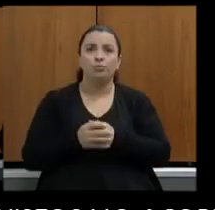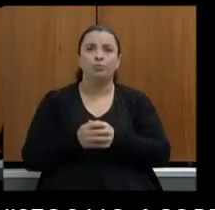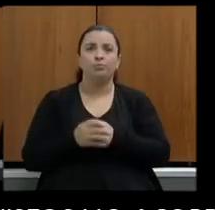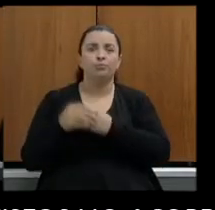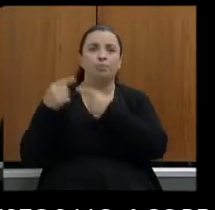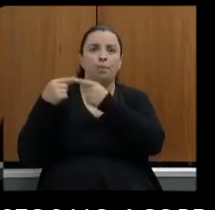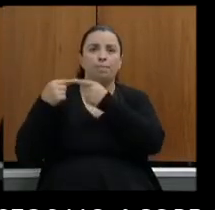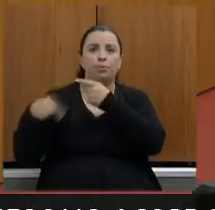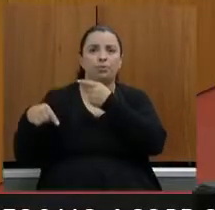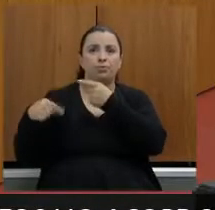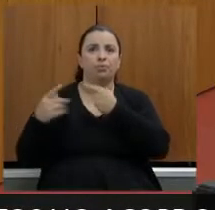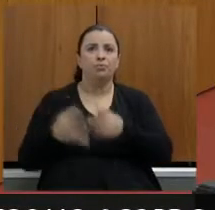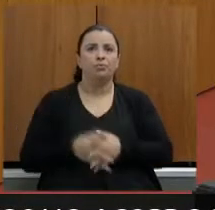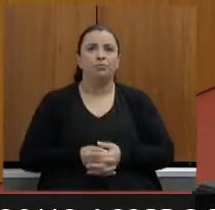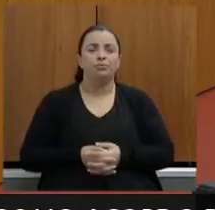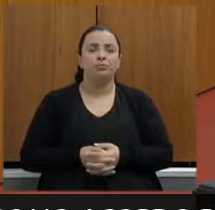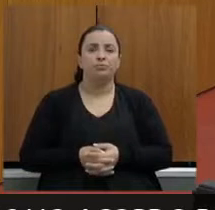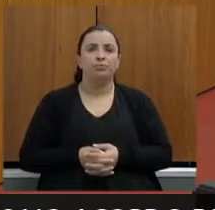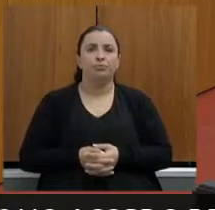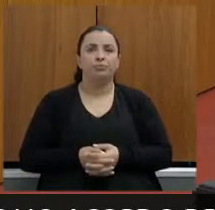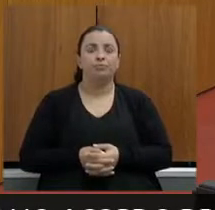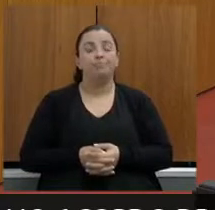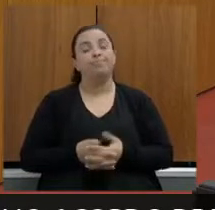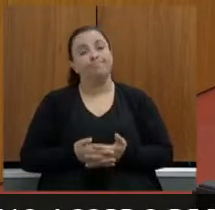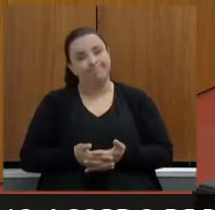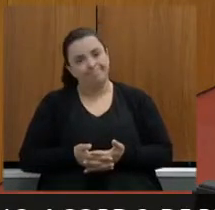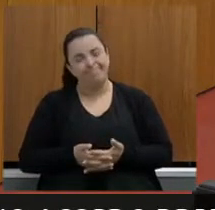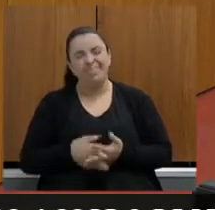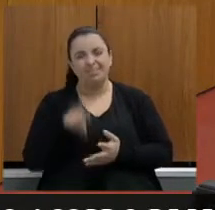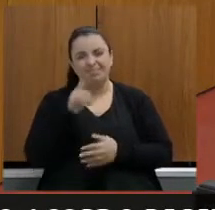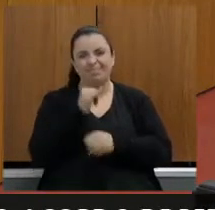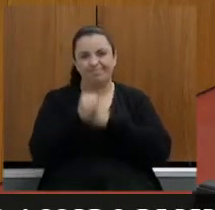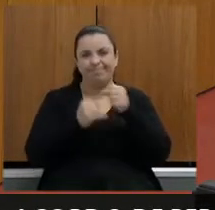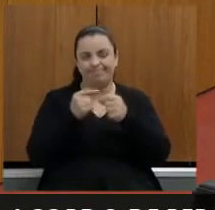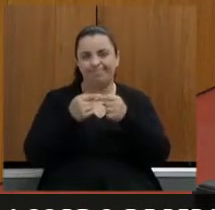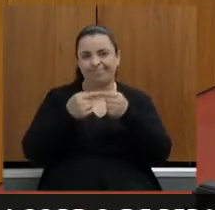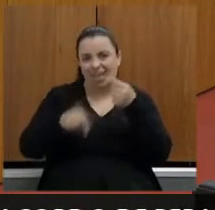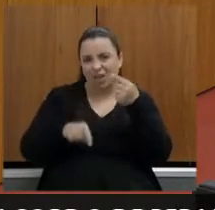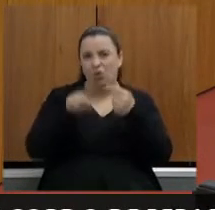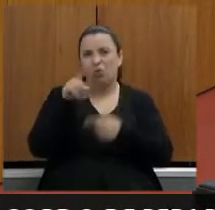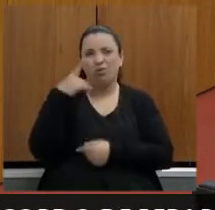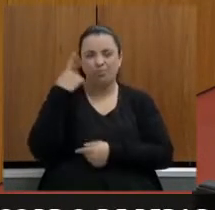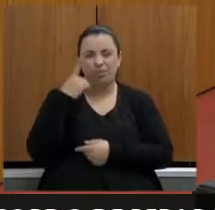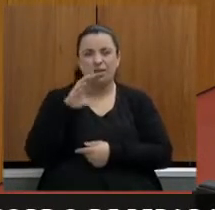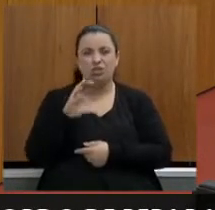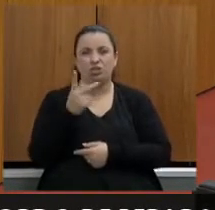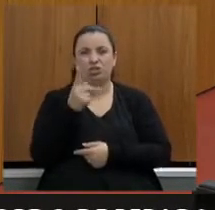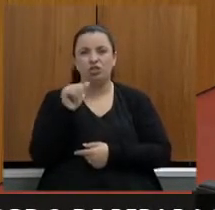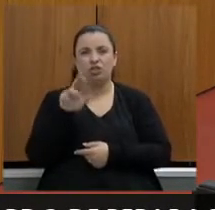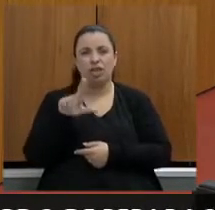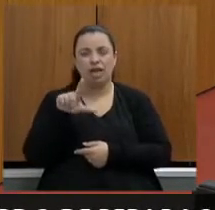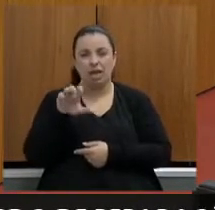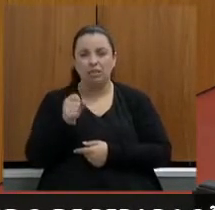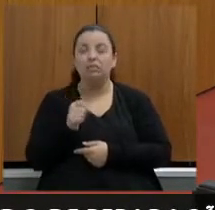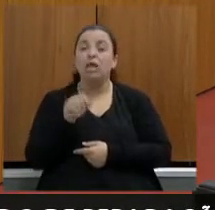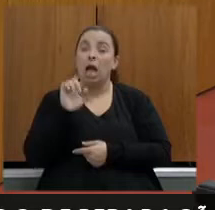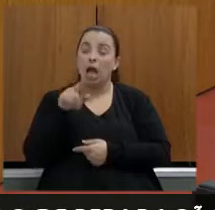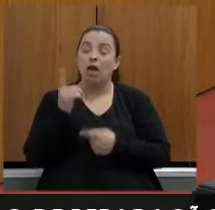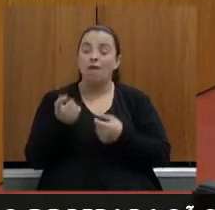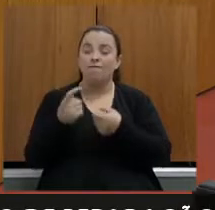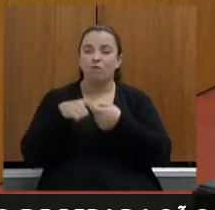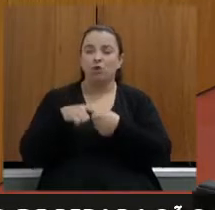ok a linha a linha caiu com o deputado charles santos assim que ele retornar